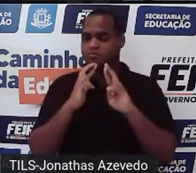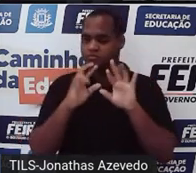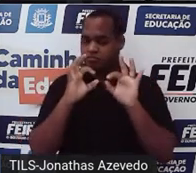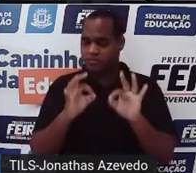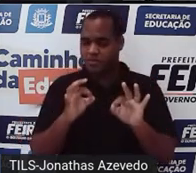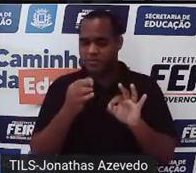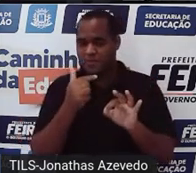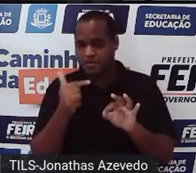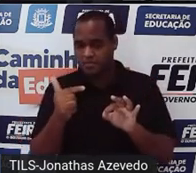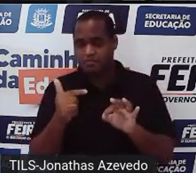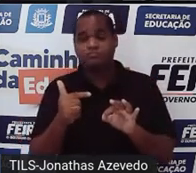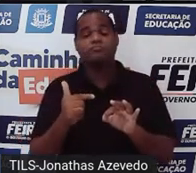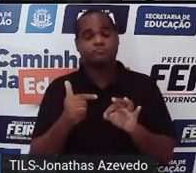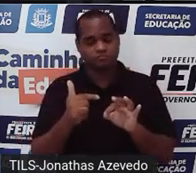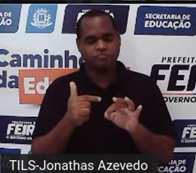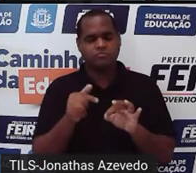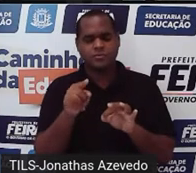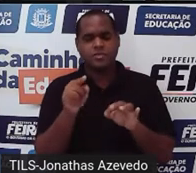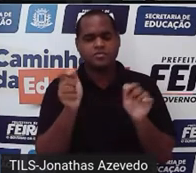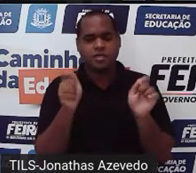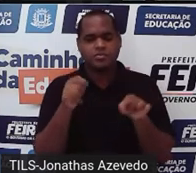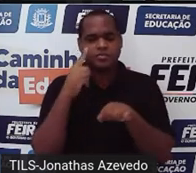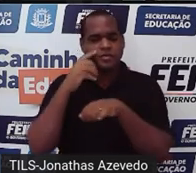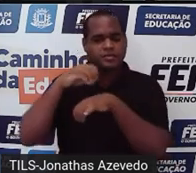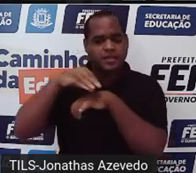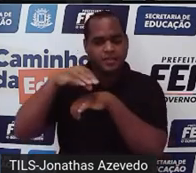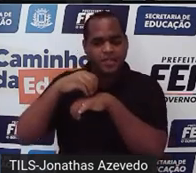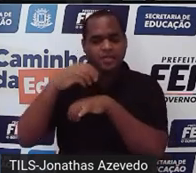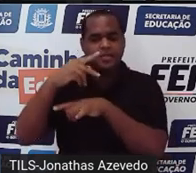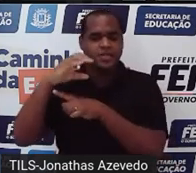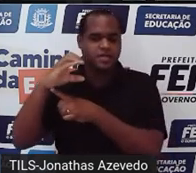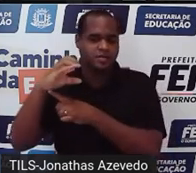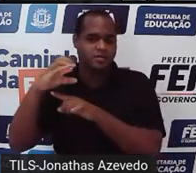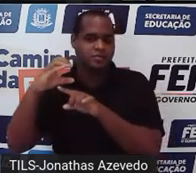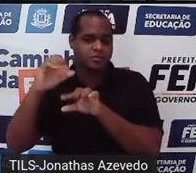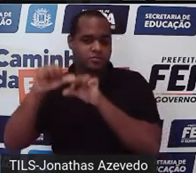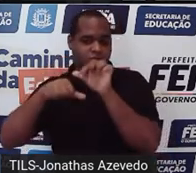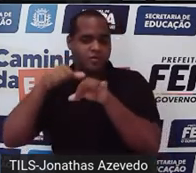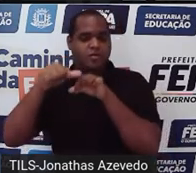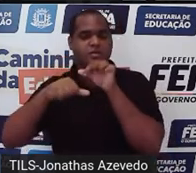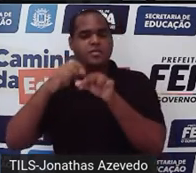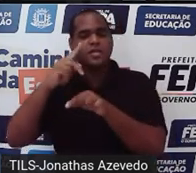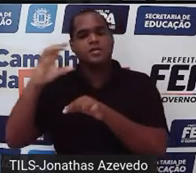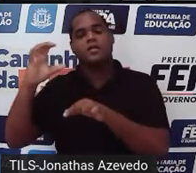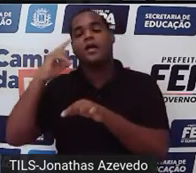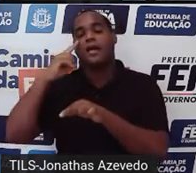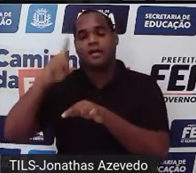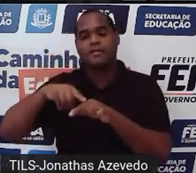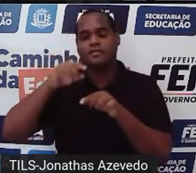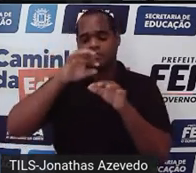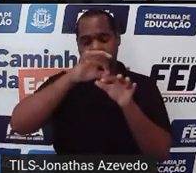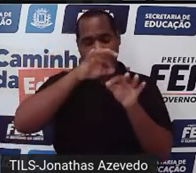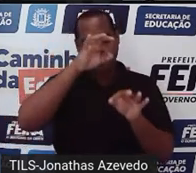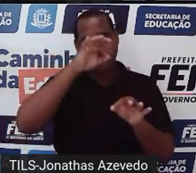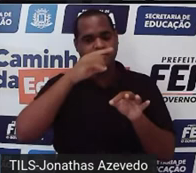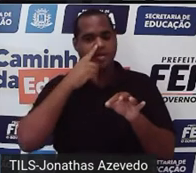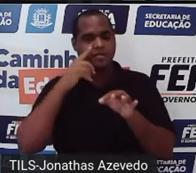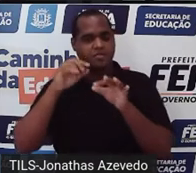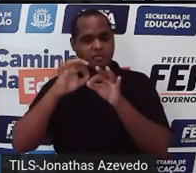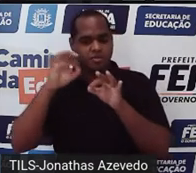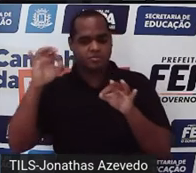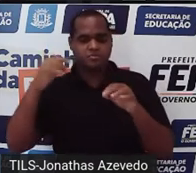tá? quando você joga ele no plano cartesiano as retas são paralelas